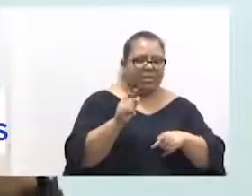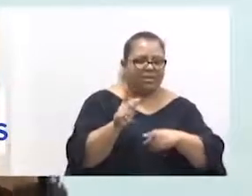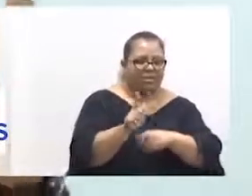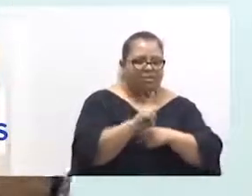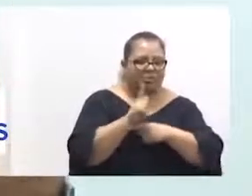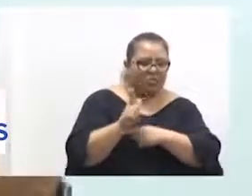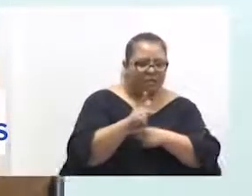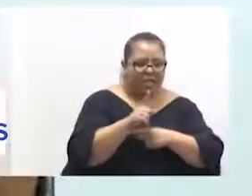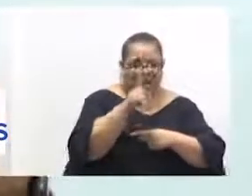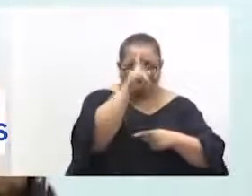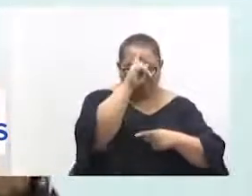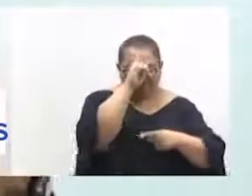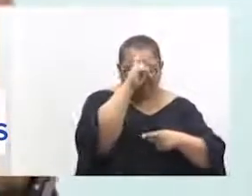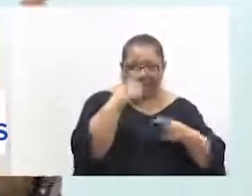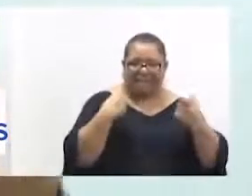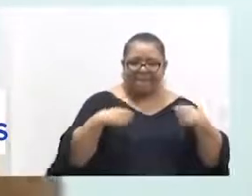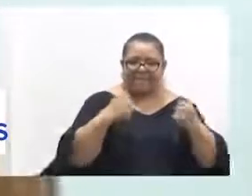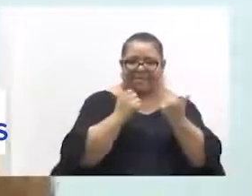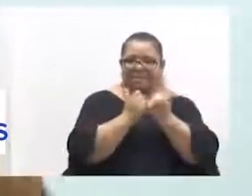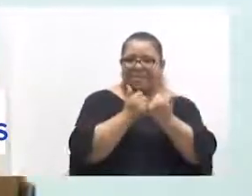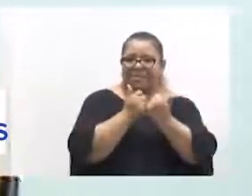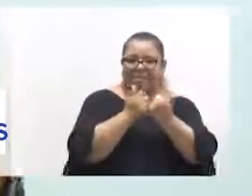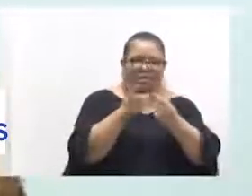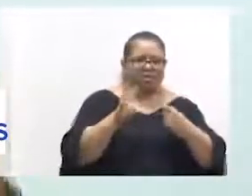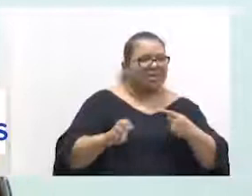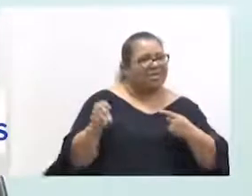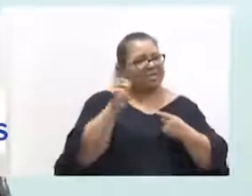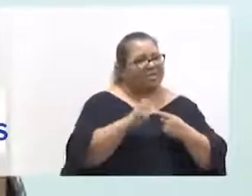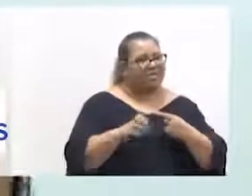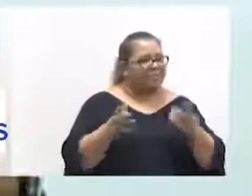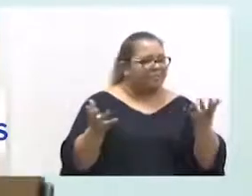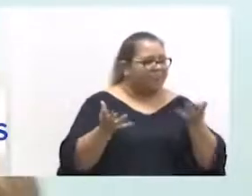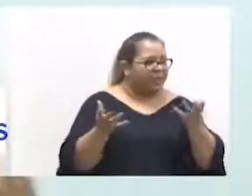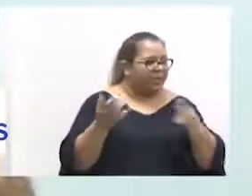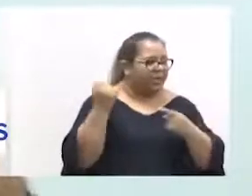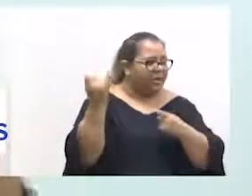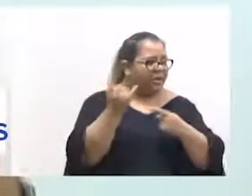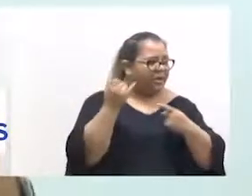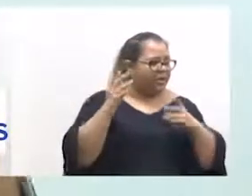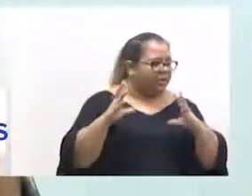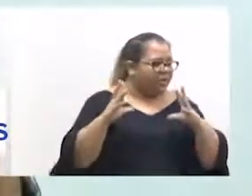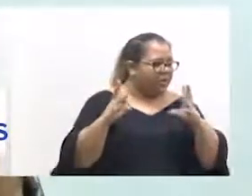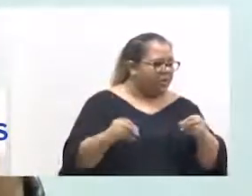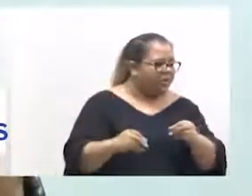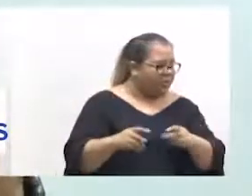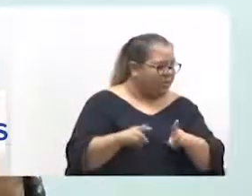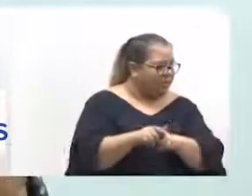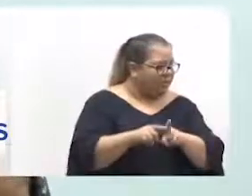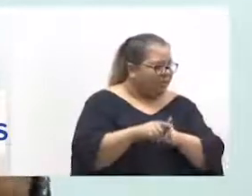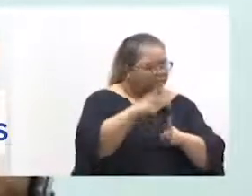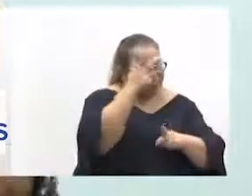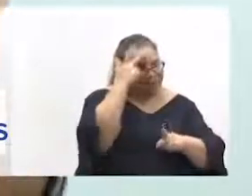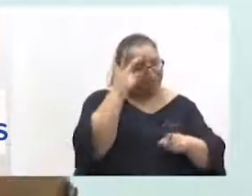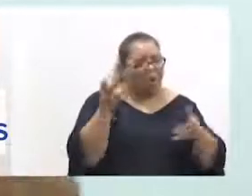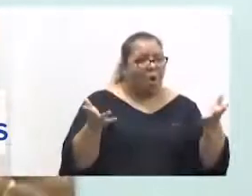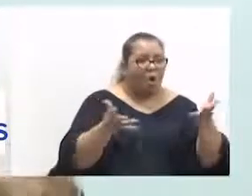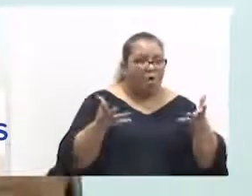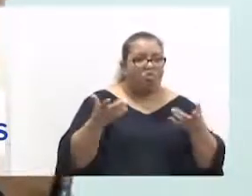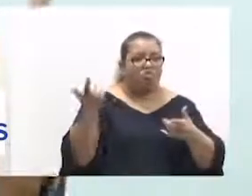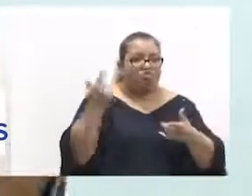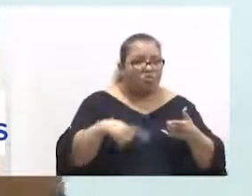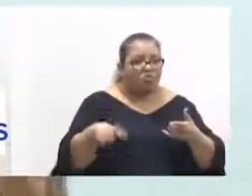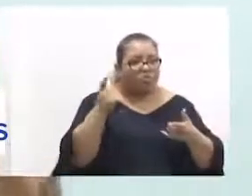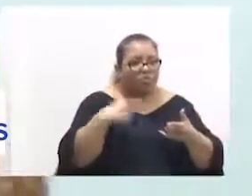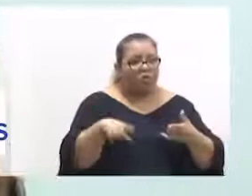hospital, ele precisa desse apoio estadual. É importante para nós, é importante para o paciente. a gente tem que revisar,